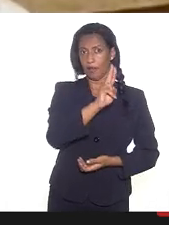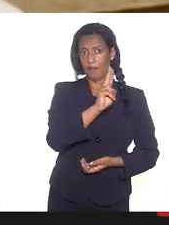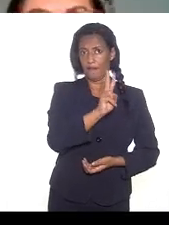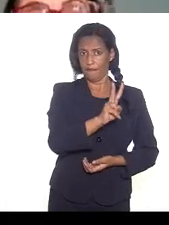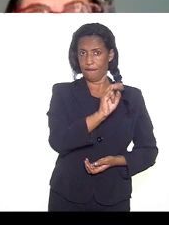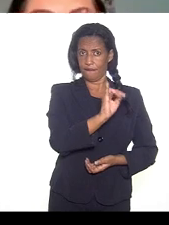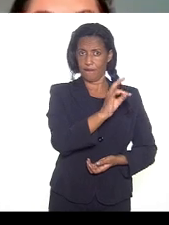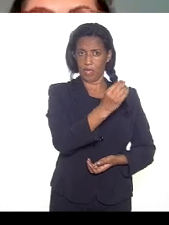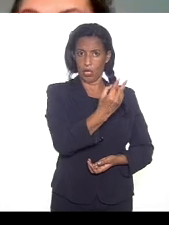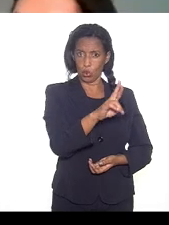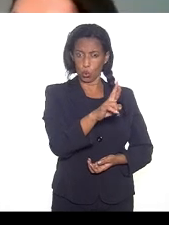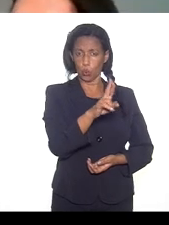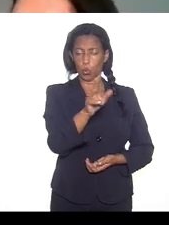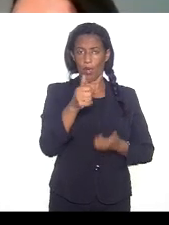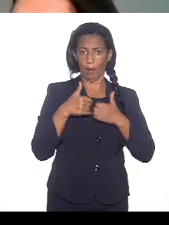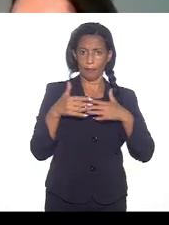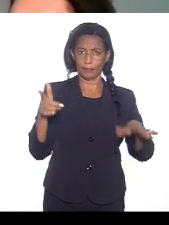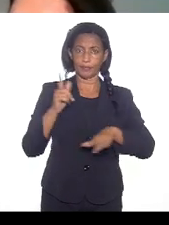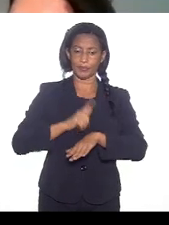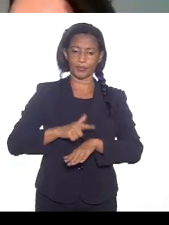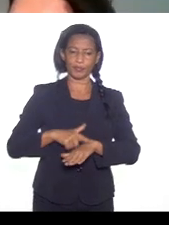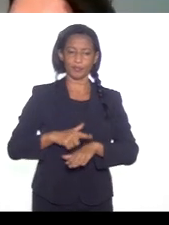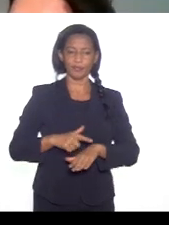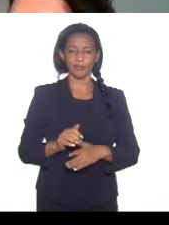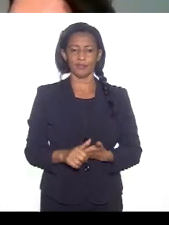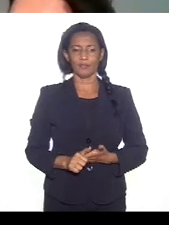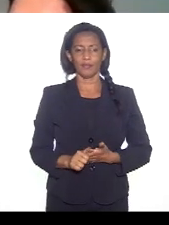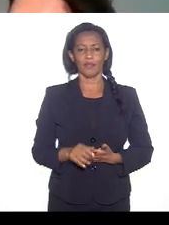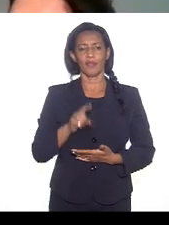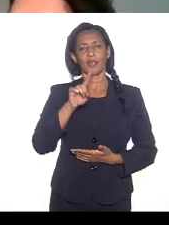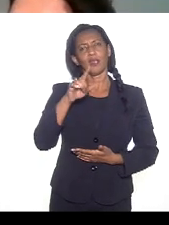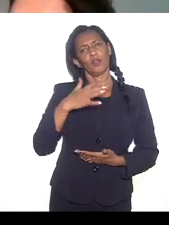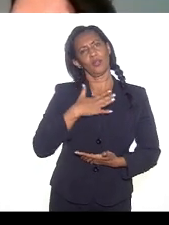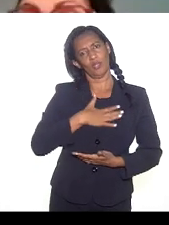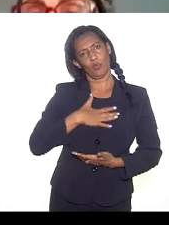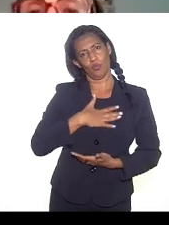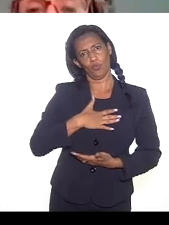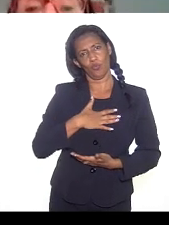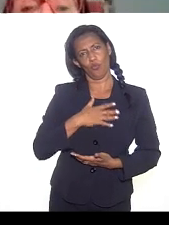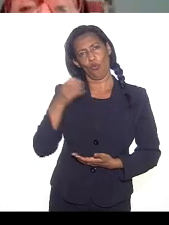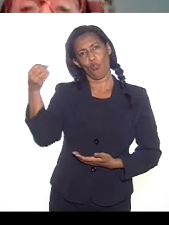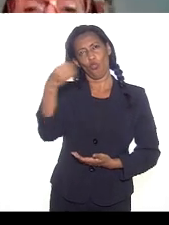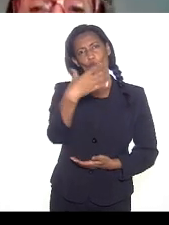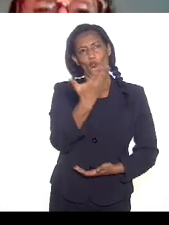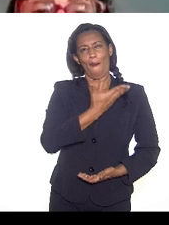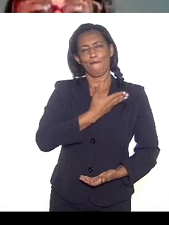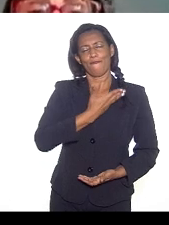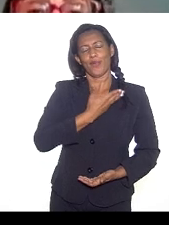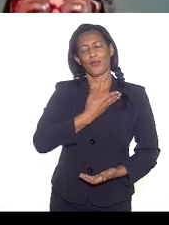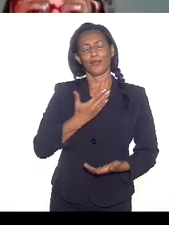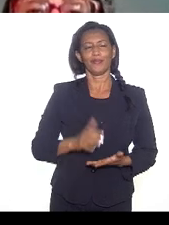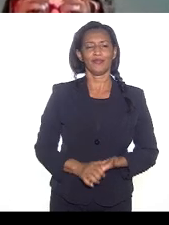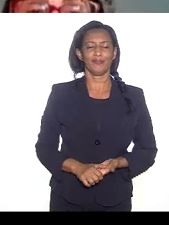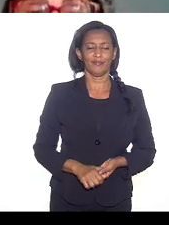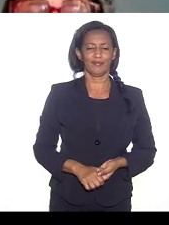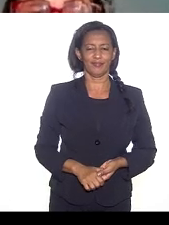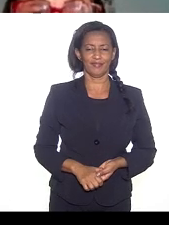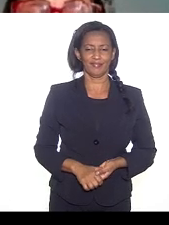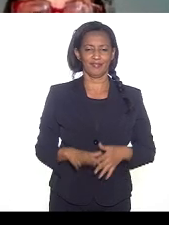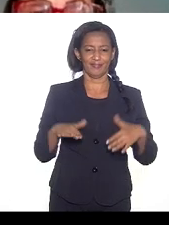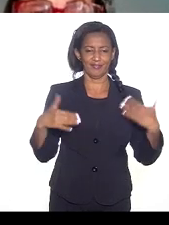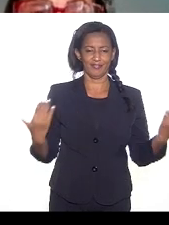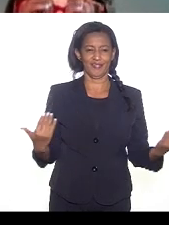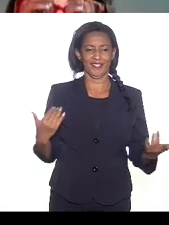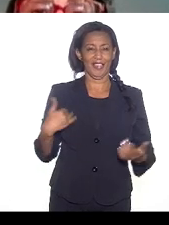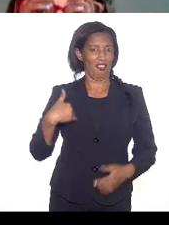né? Eu sou, a partir desse momento, eu sou, gostaria muito de ser o mais novo amigo de infância, né? Pelo menos,